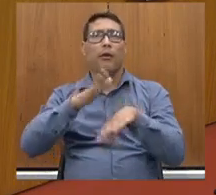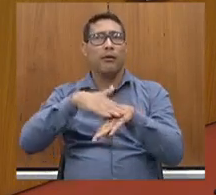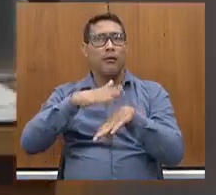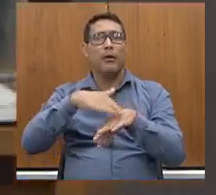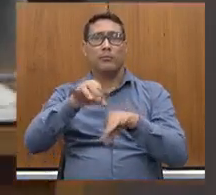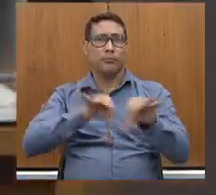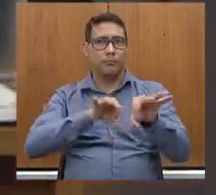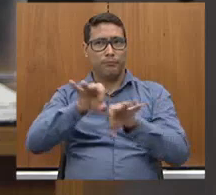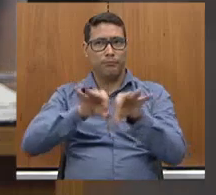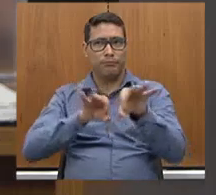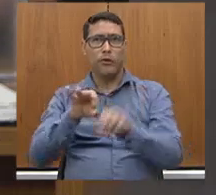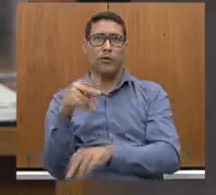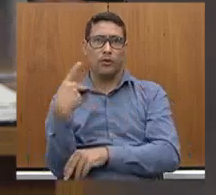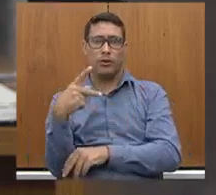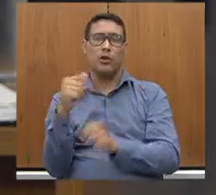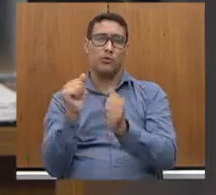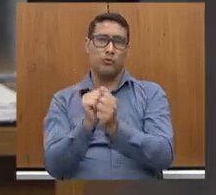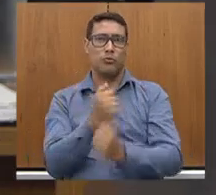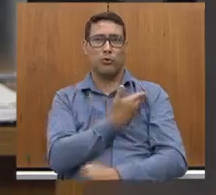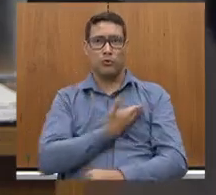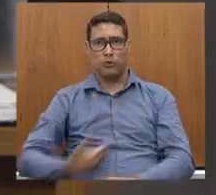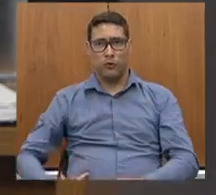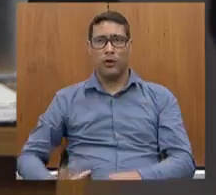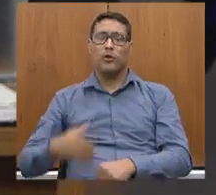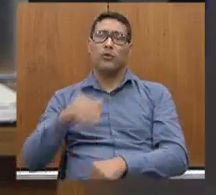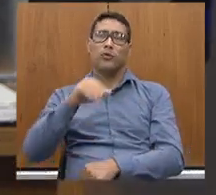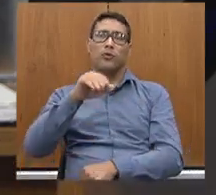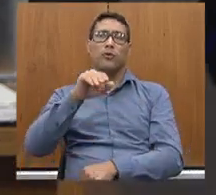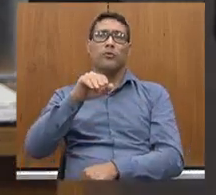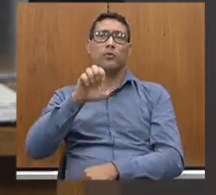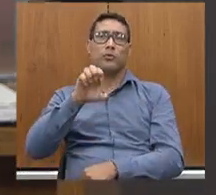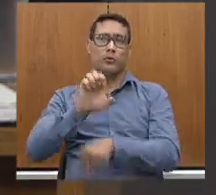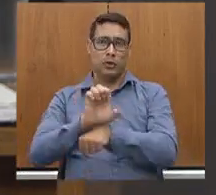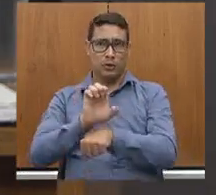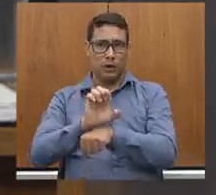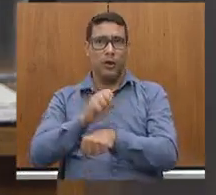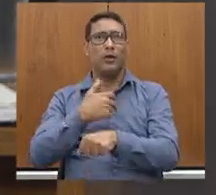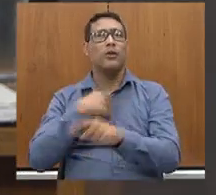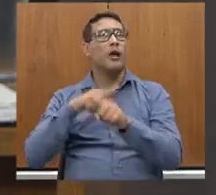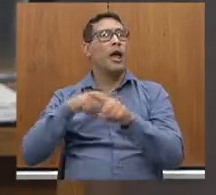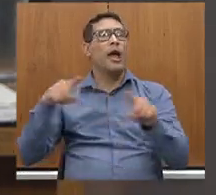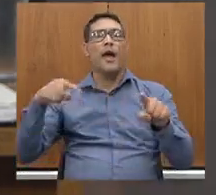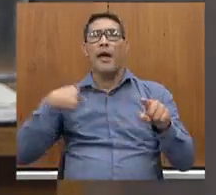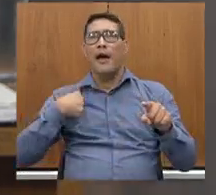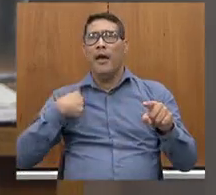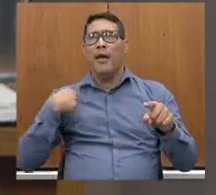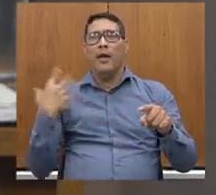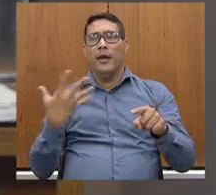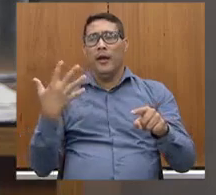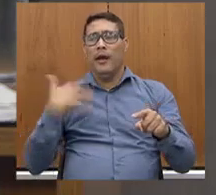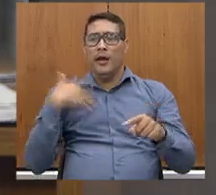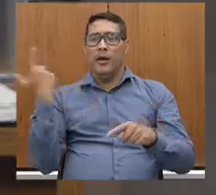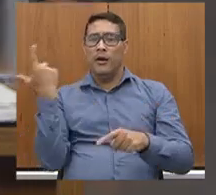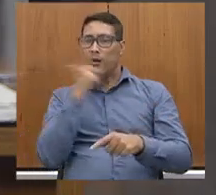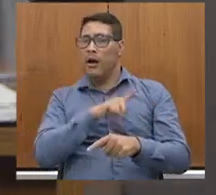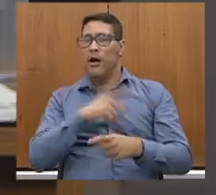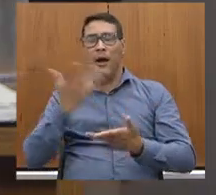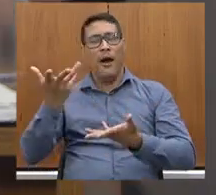dele, junto com o governo do Estado. Eu costumo dizer que o que é mais rico na secretaria é a gente poder receber